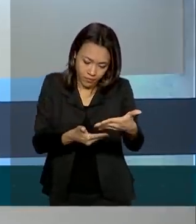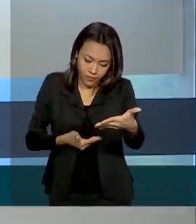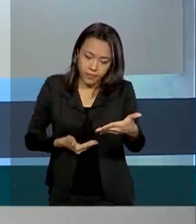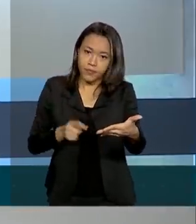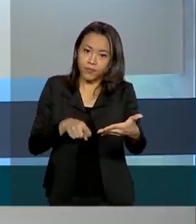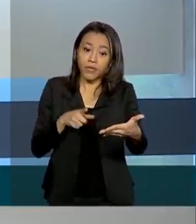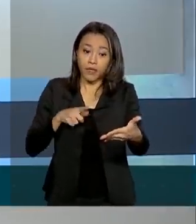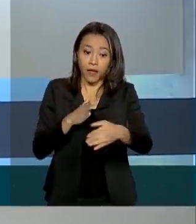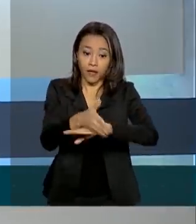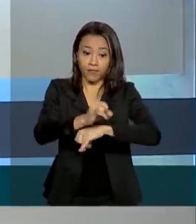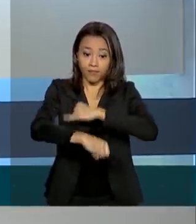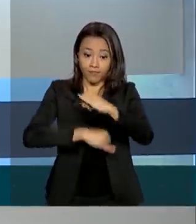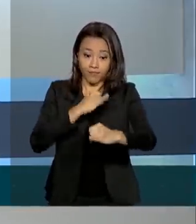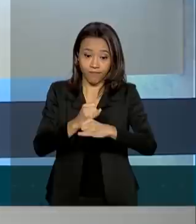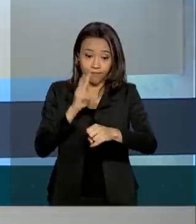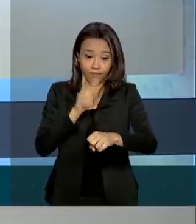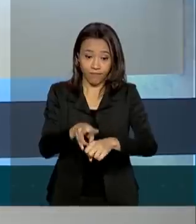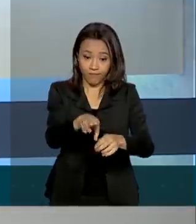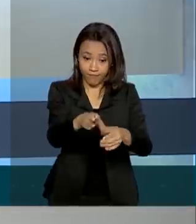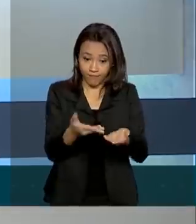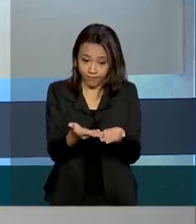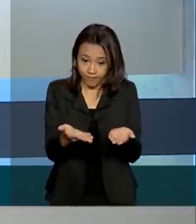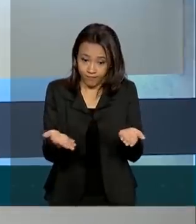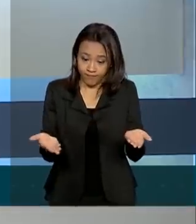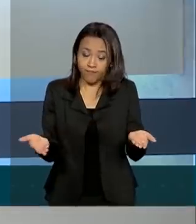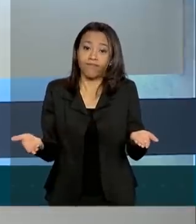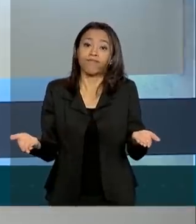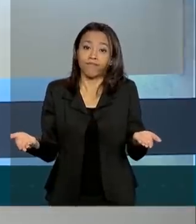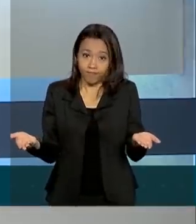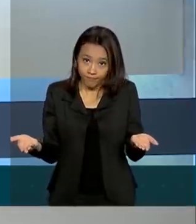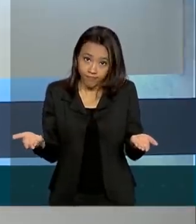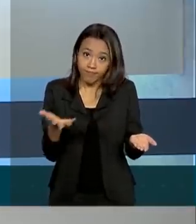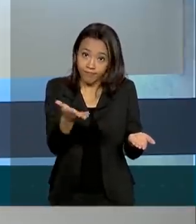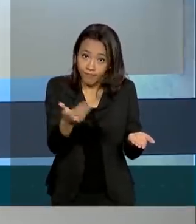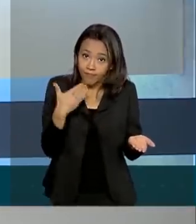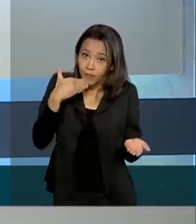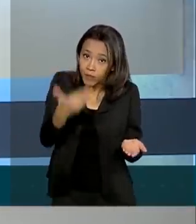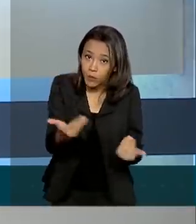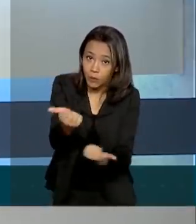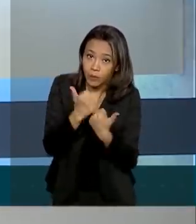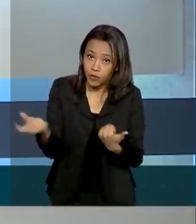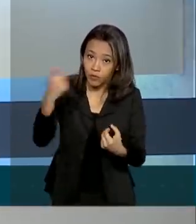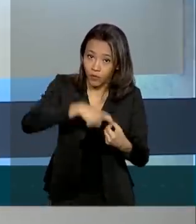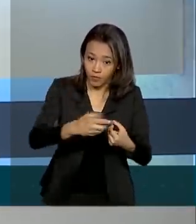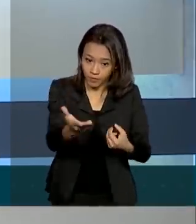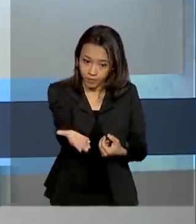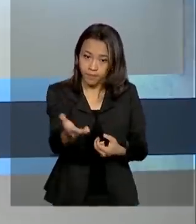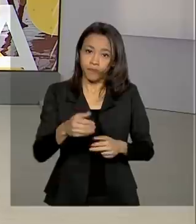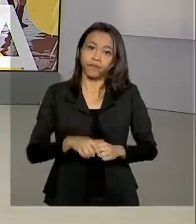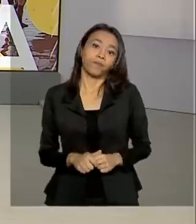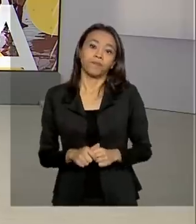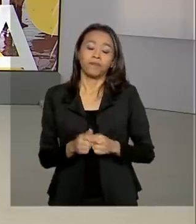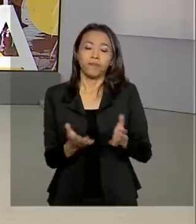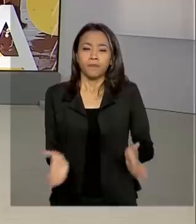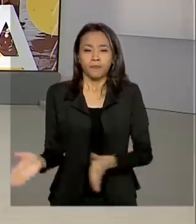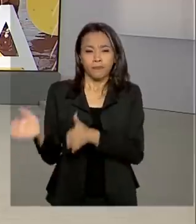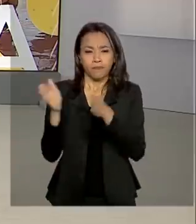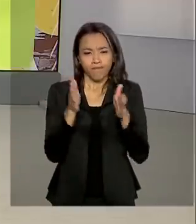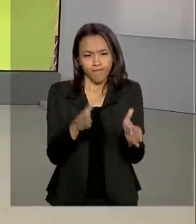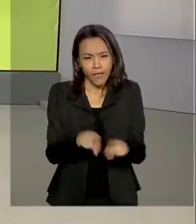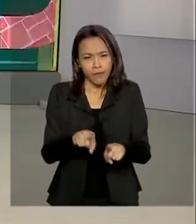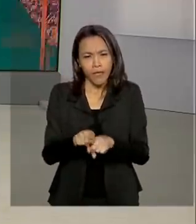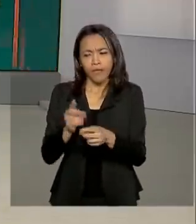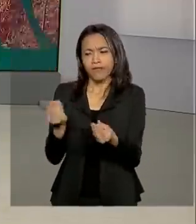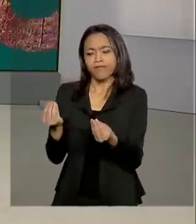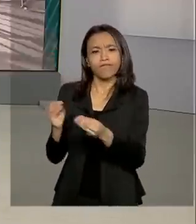no site do Itamaraty em portalconsular.itamaraty.gov.br. E pelas redes